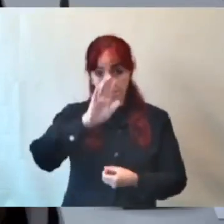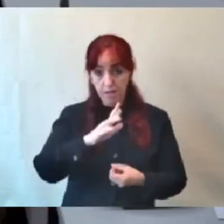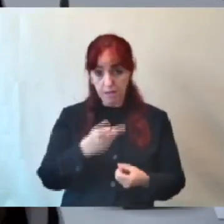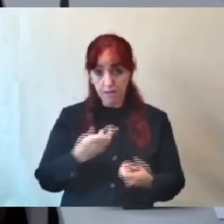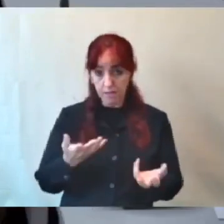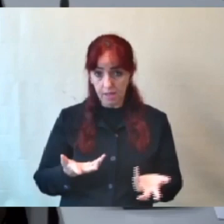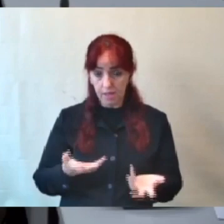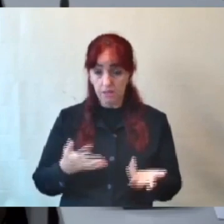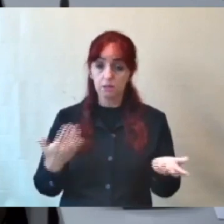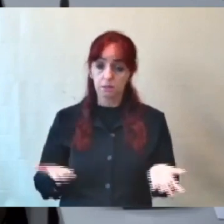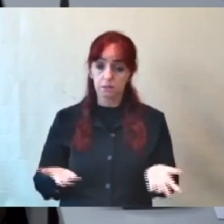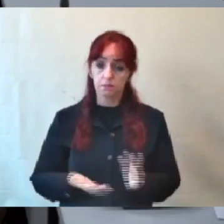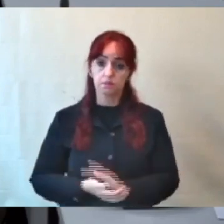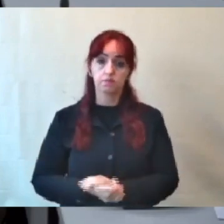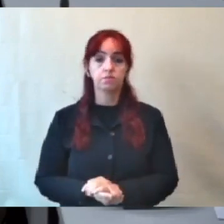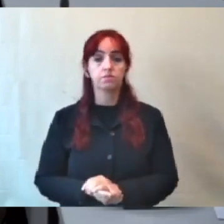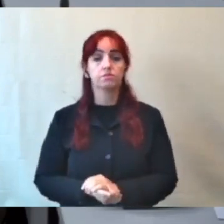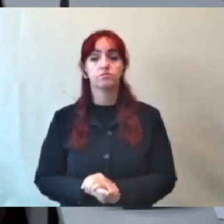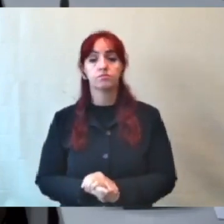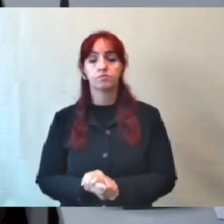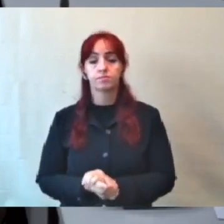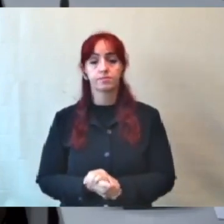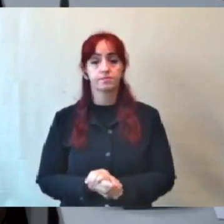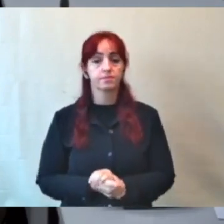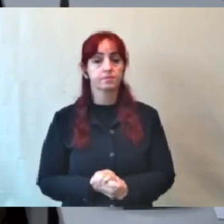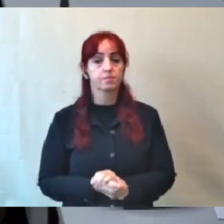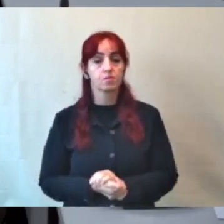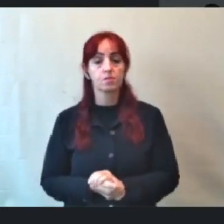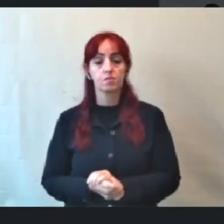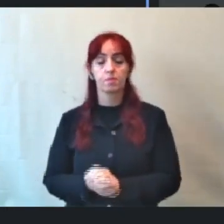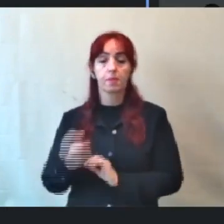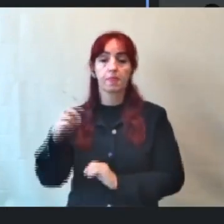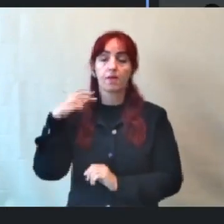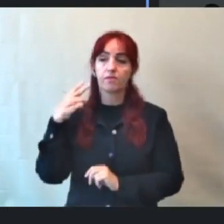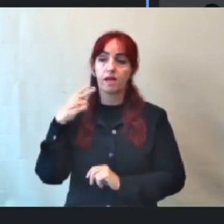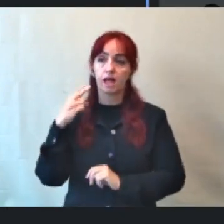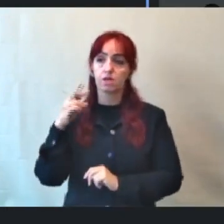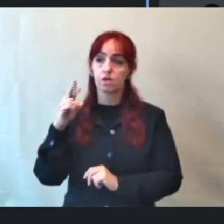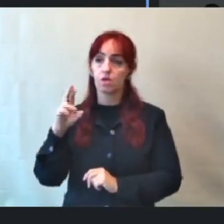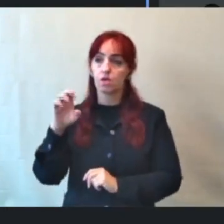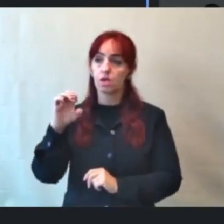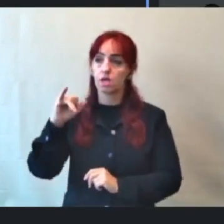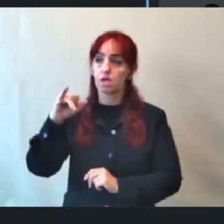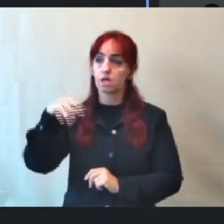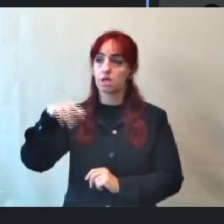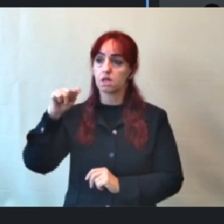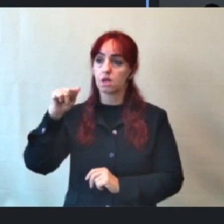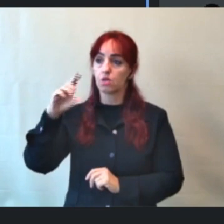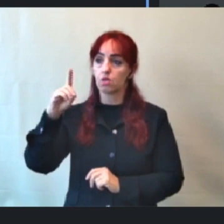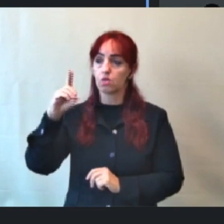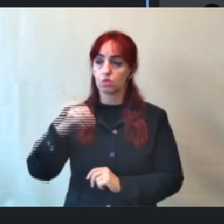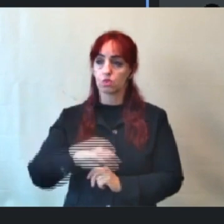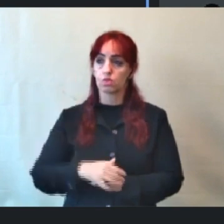vereador Reinaldo Gomes, gostaria de se manifestar? Obrigado, presidente. Bom,